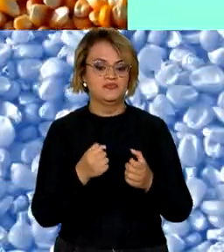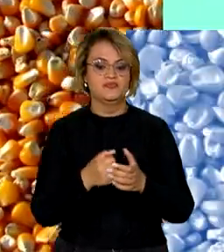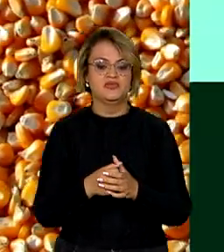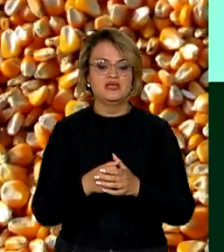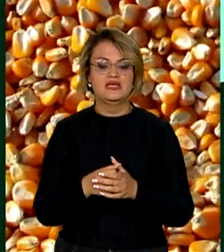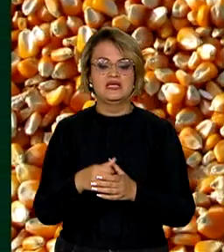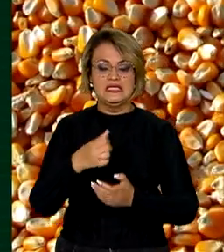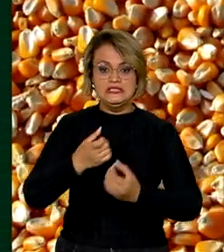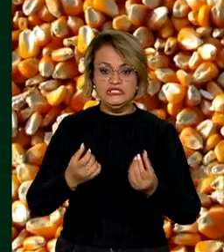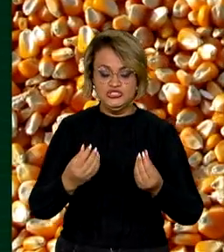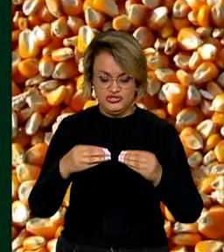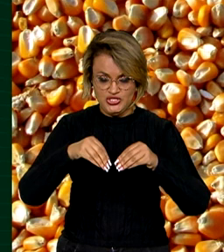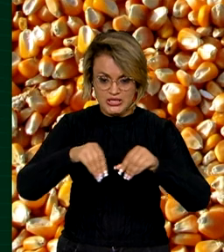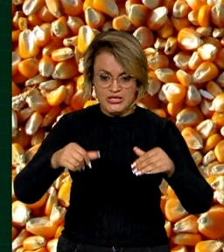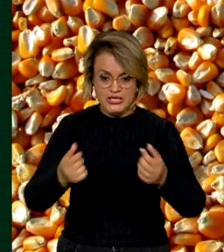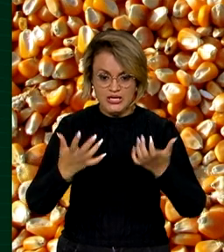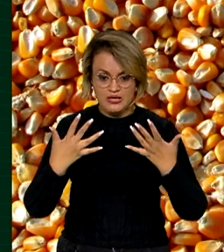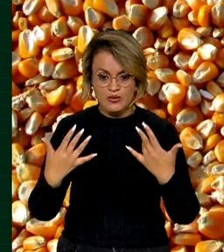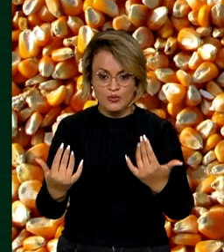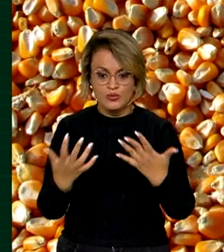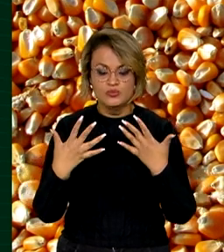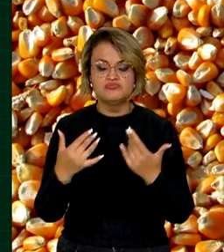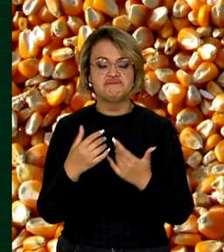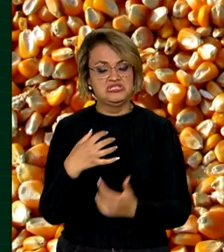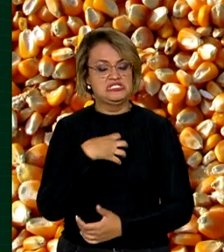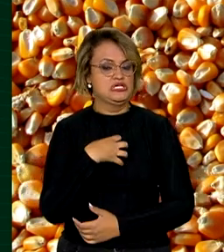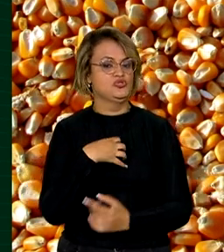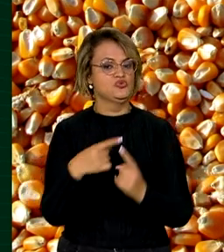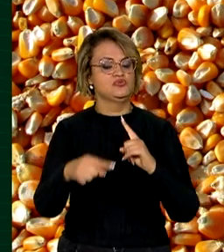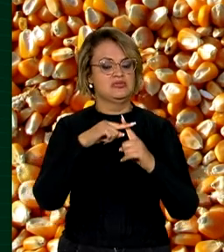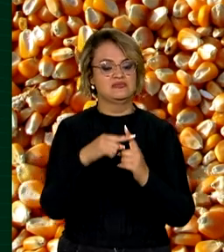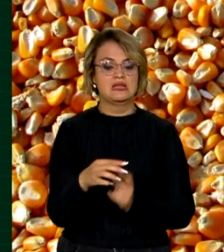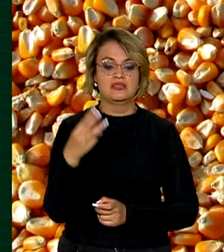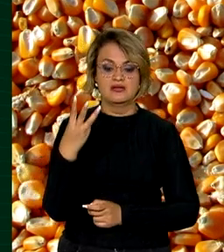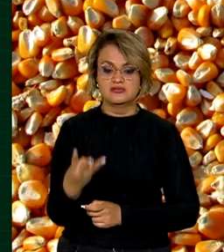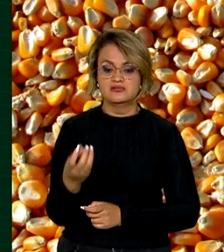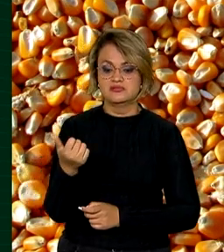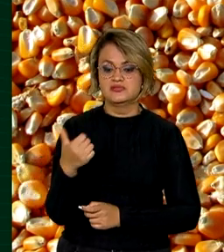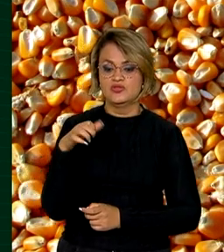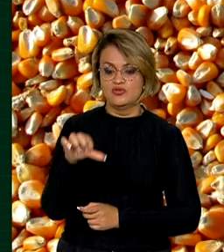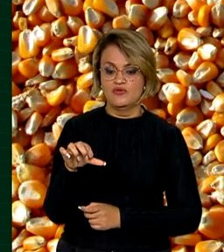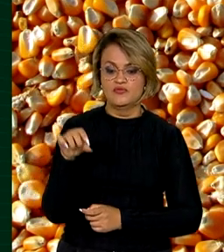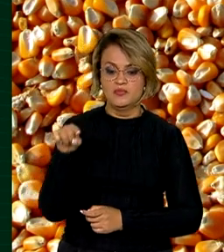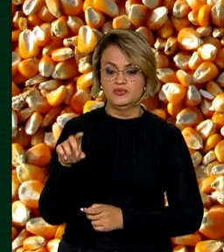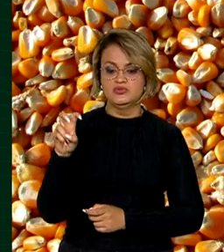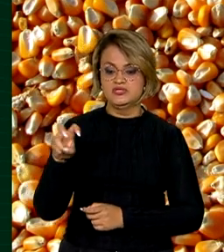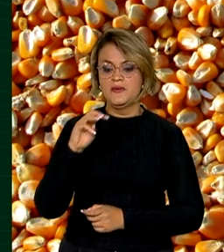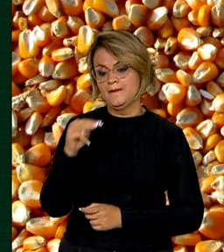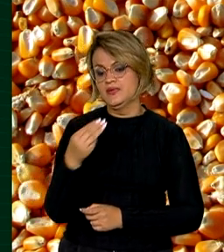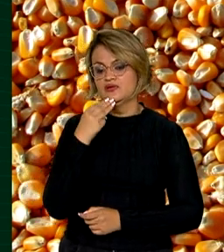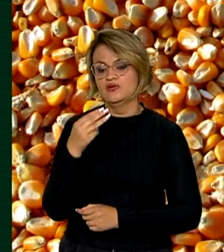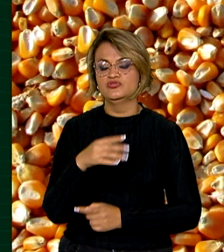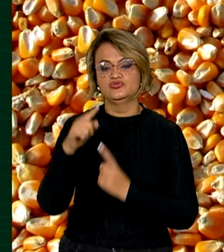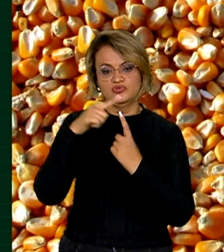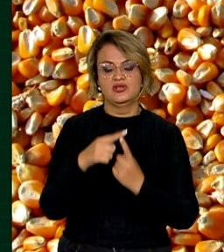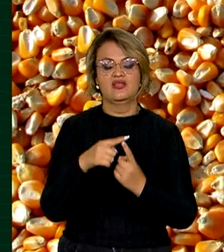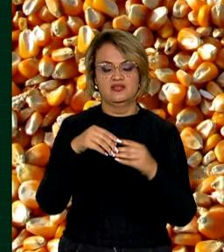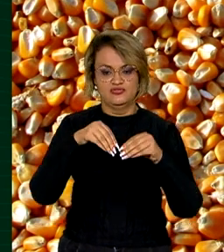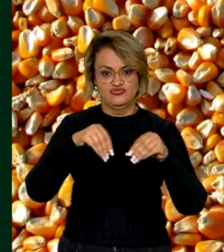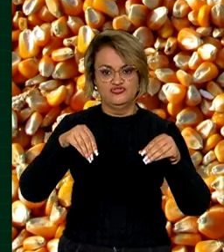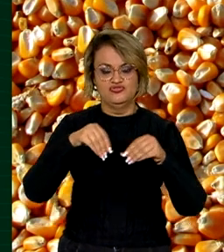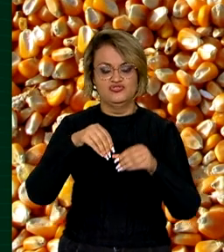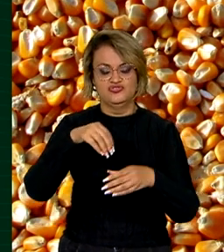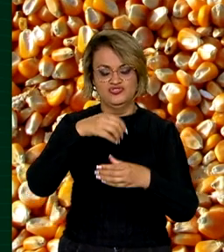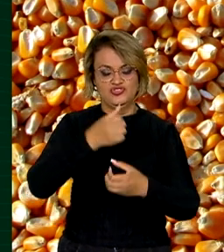produção de grãos também tem uma projeção otimista. 319,5 milhões de toneladas.